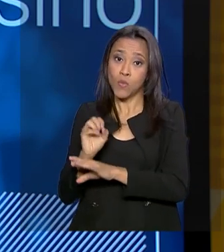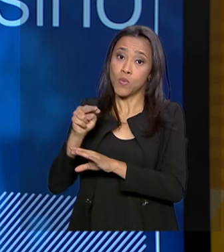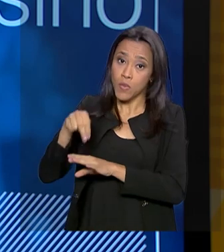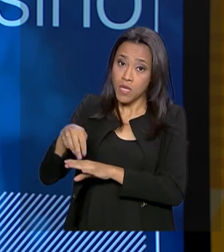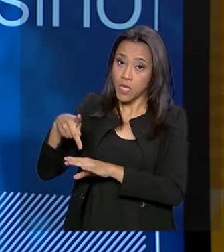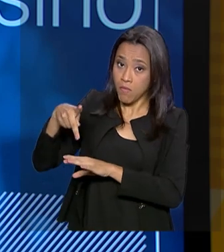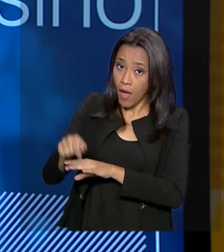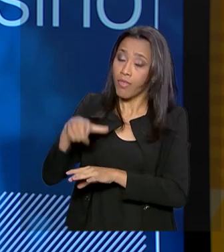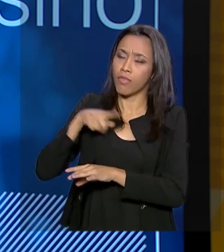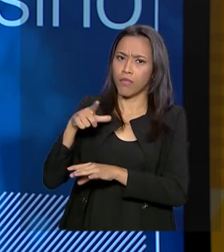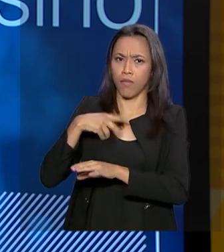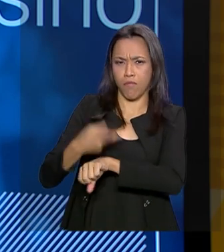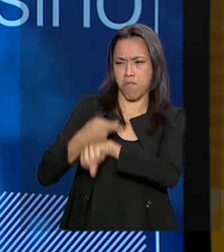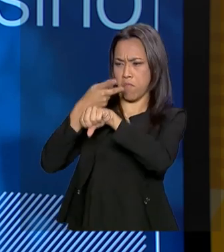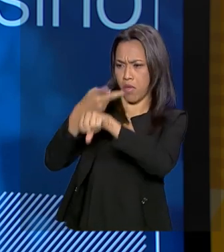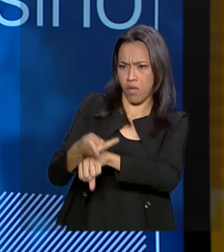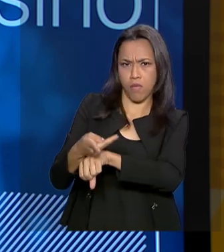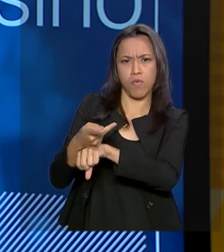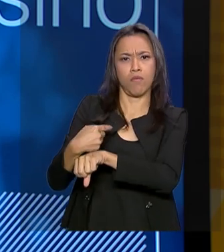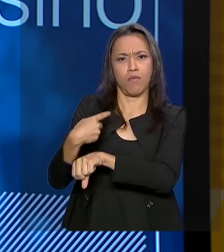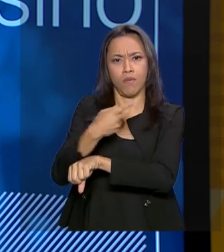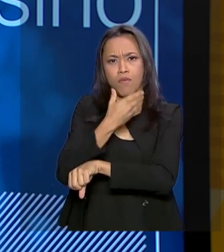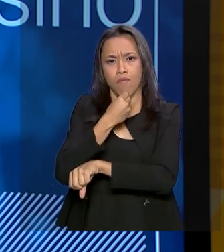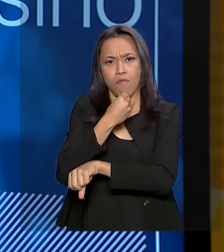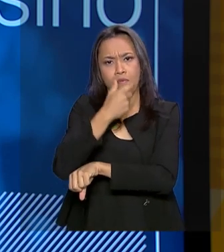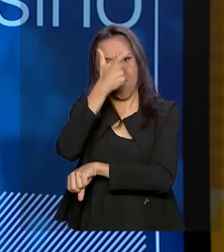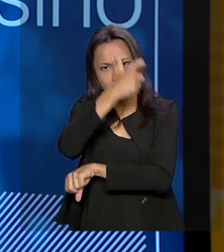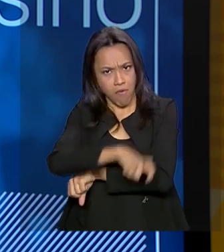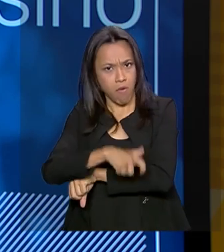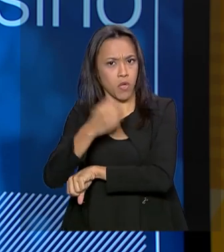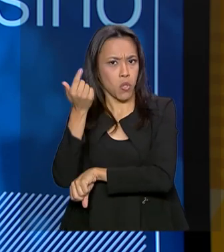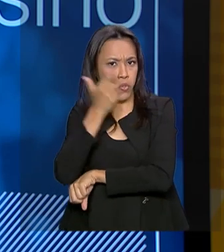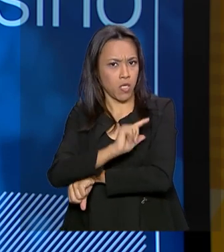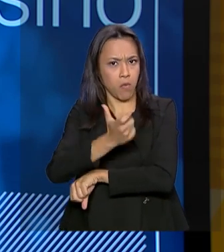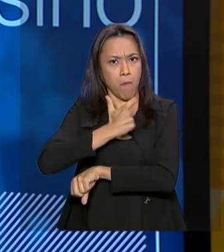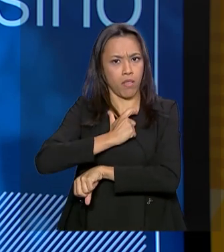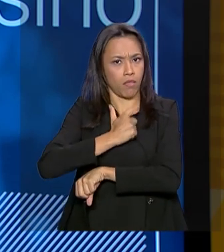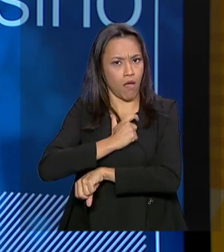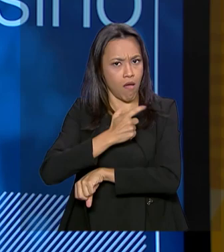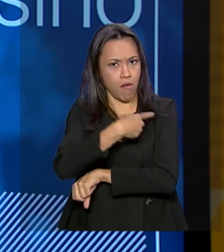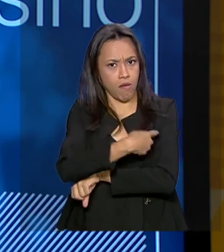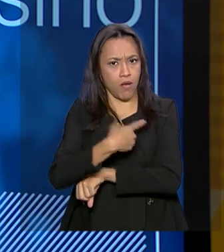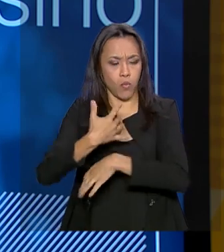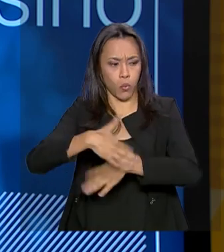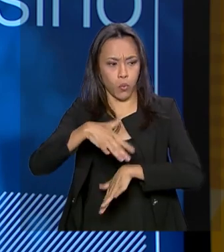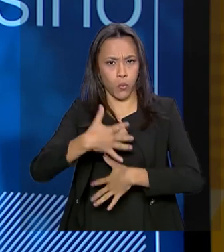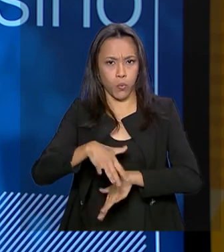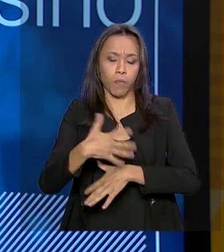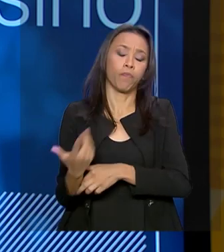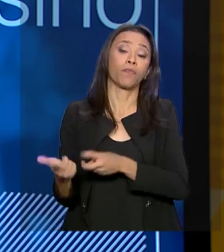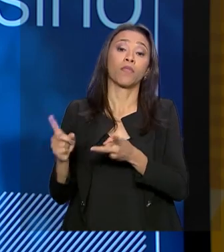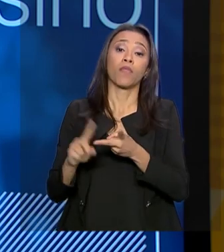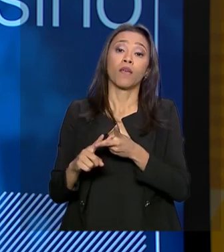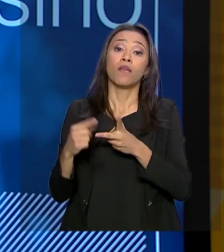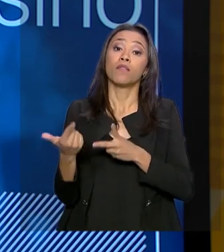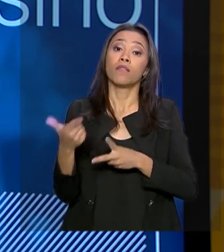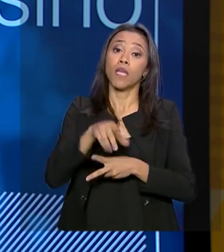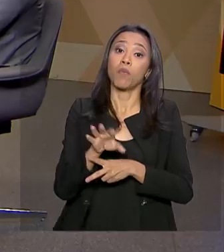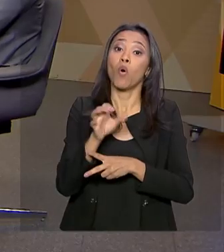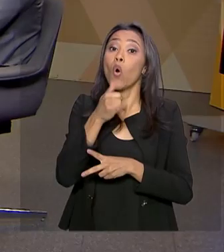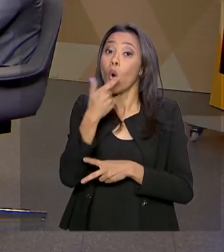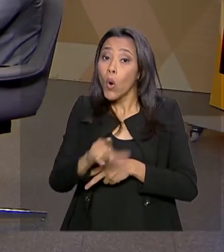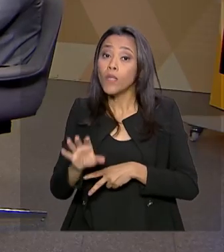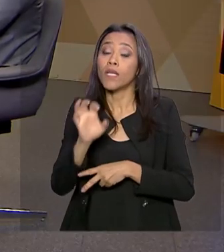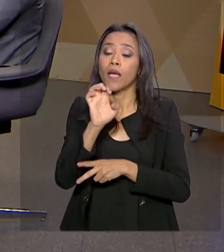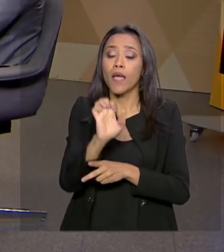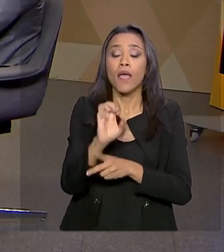temos um prêmio Nobel, o Arthur, com a medalha Schultz, para alguns é considerado como um prêmio Nobel. A Embrapi é um caso